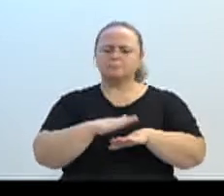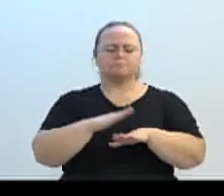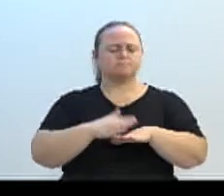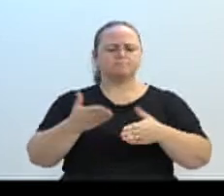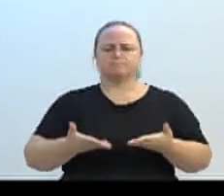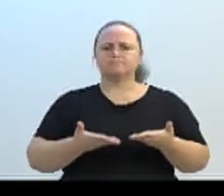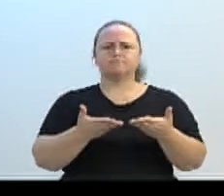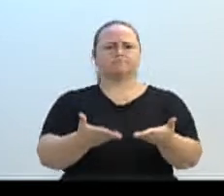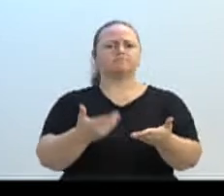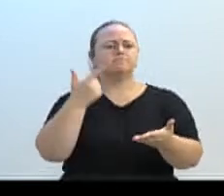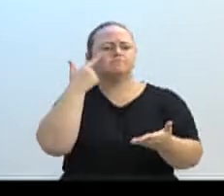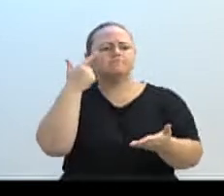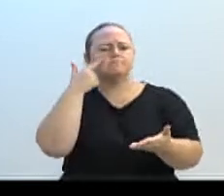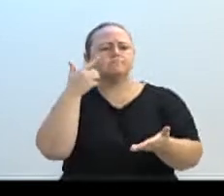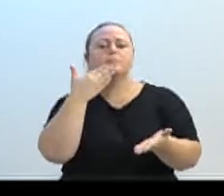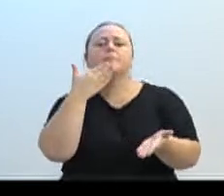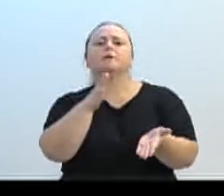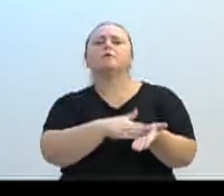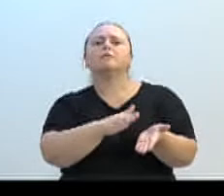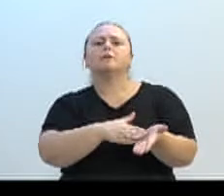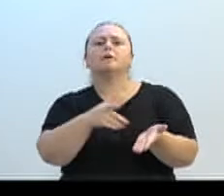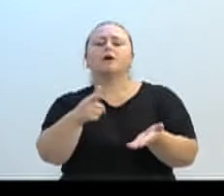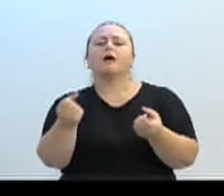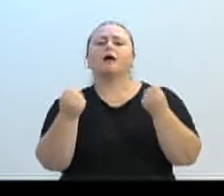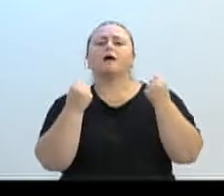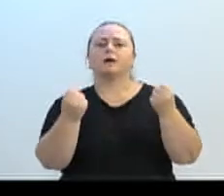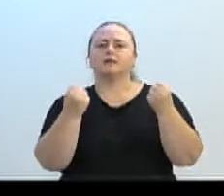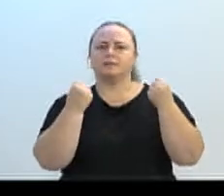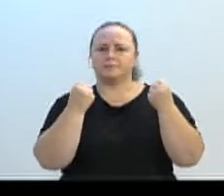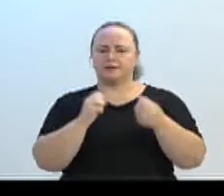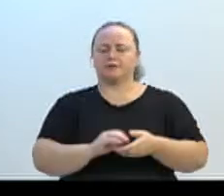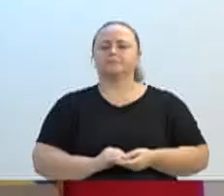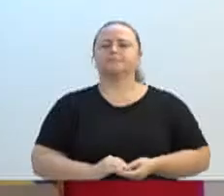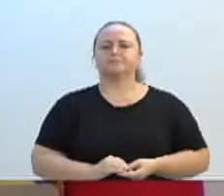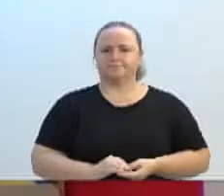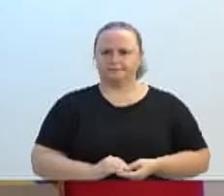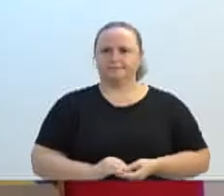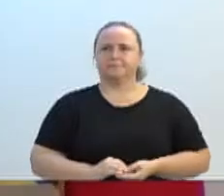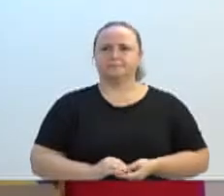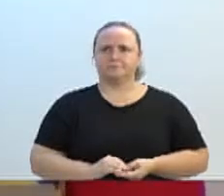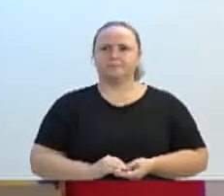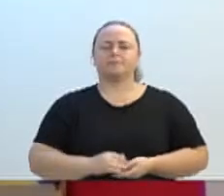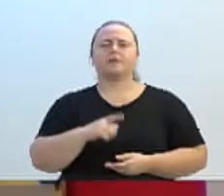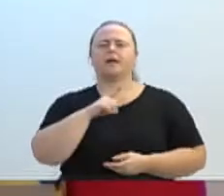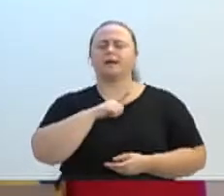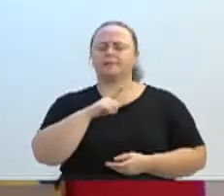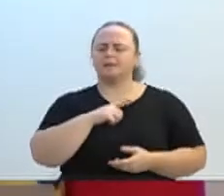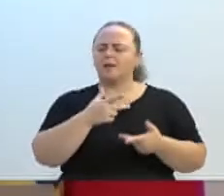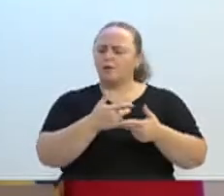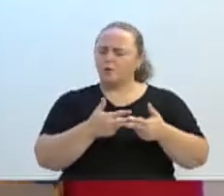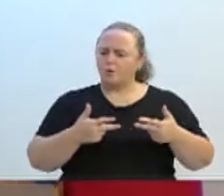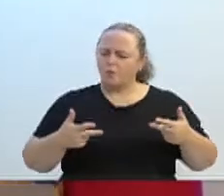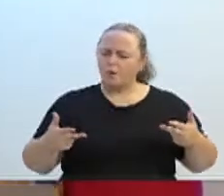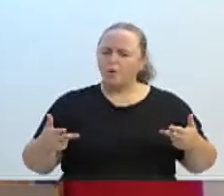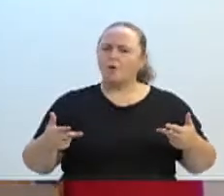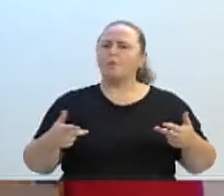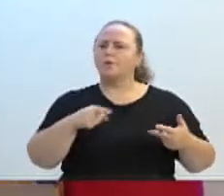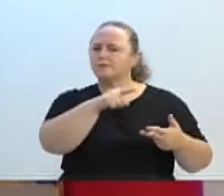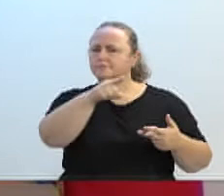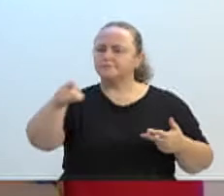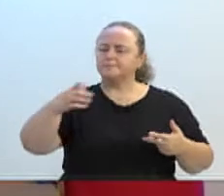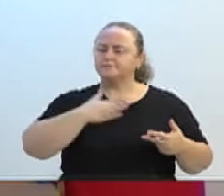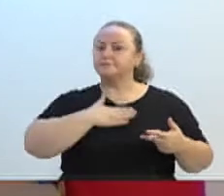academia e dizer que conheci o caminho. Tem muita coisa que vai bater naquela porta lá. E eu tenho certeza que vai ser